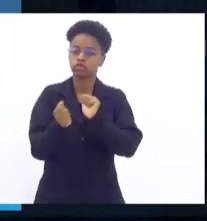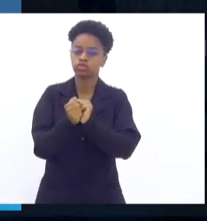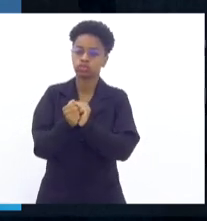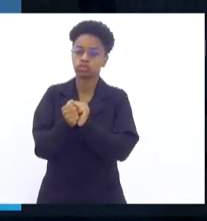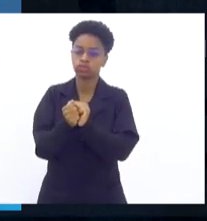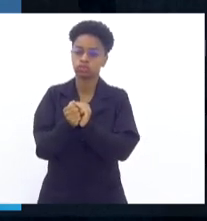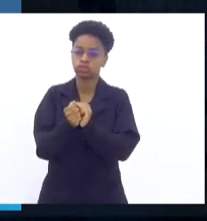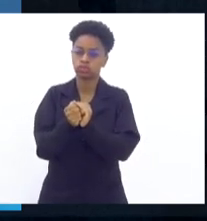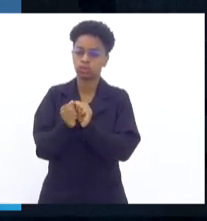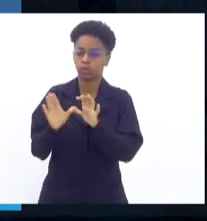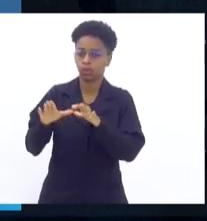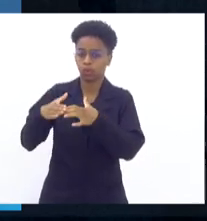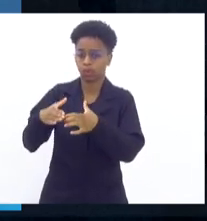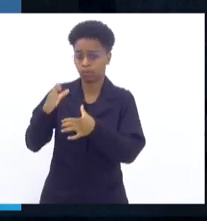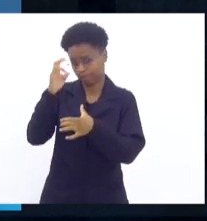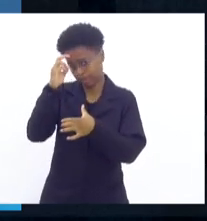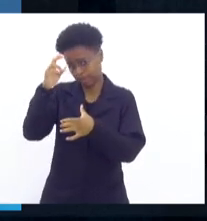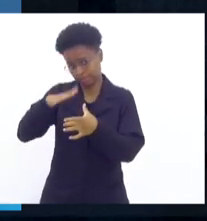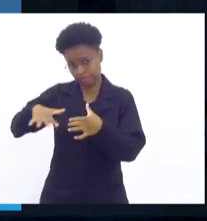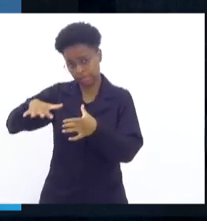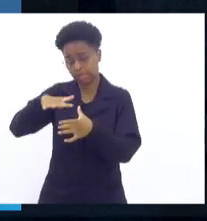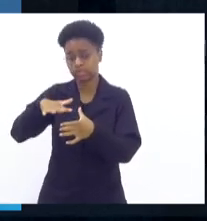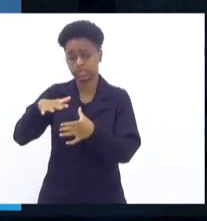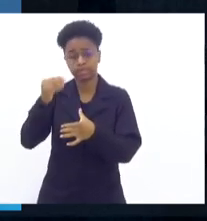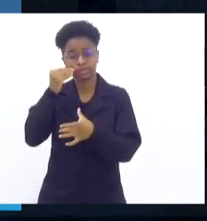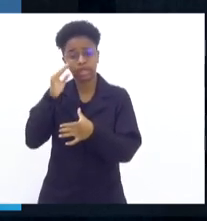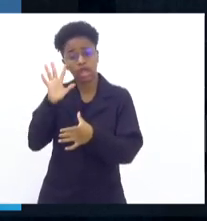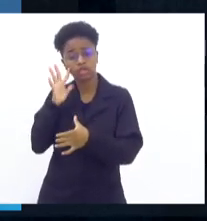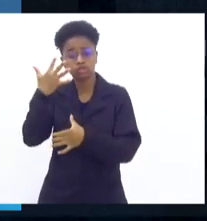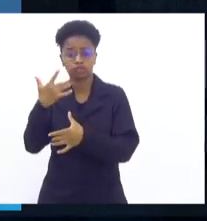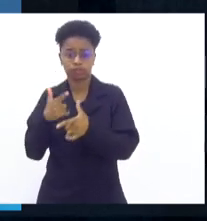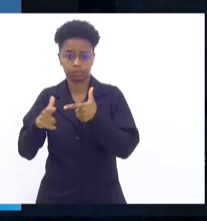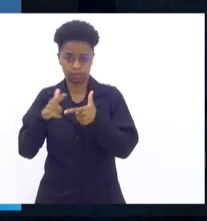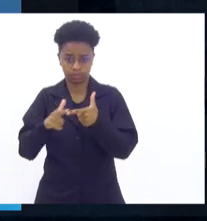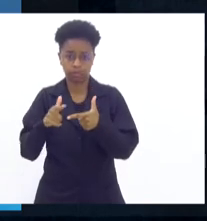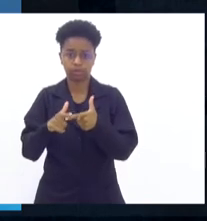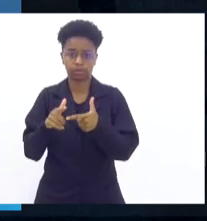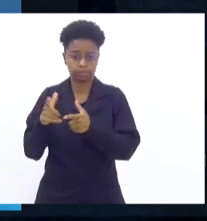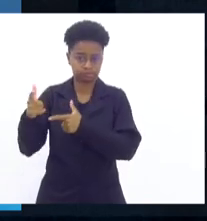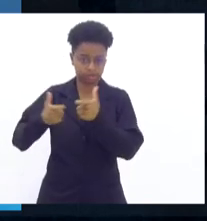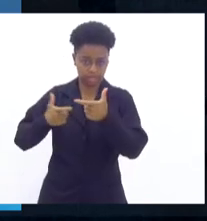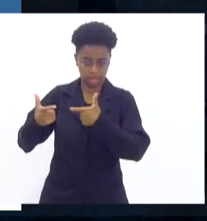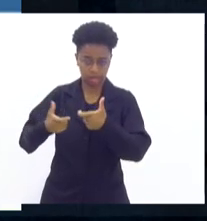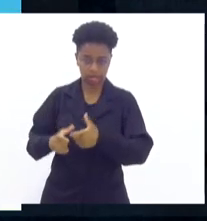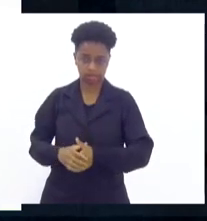com as equipes de inteligência para ver se a gente consegue sanar esse problema da guerra.